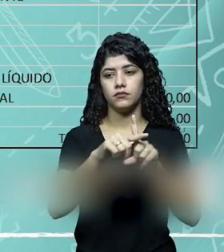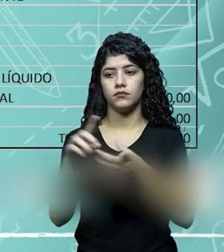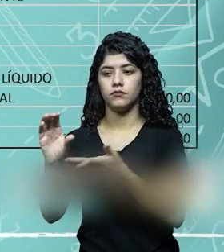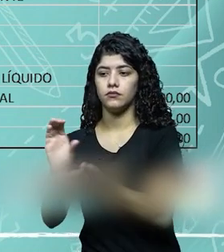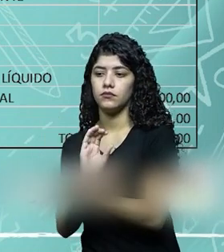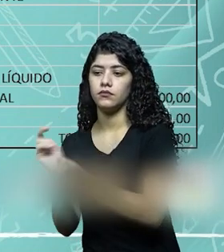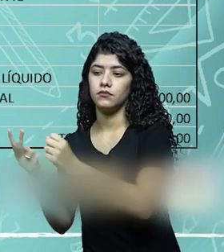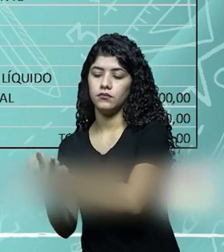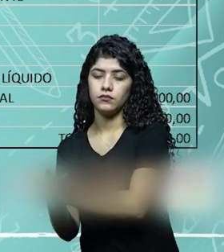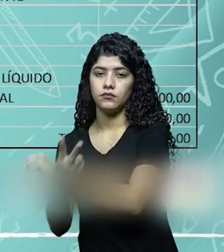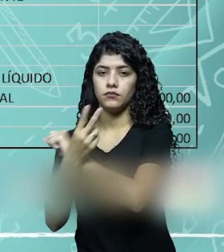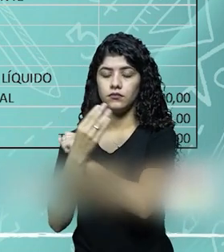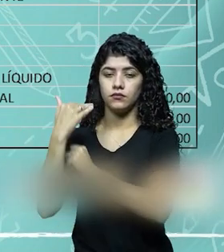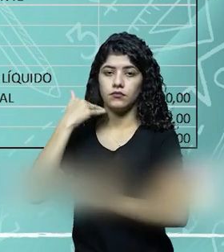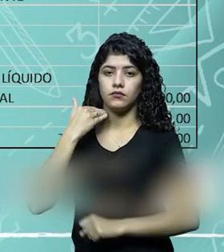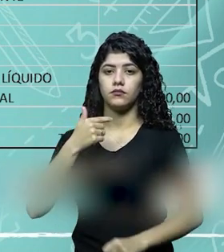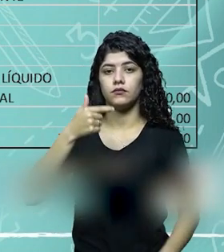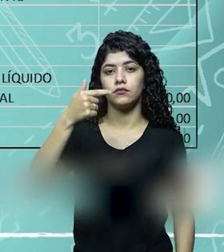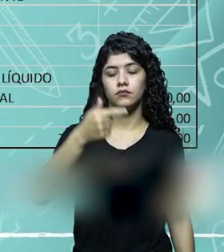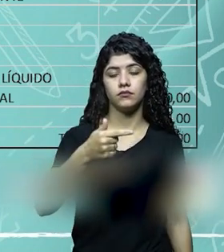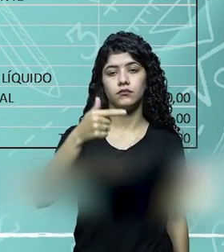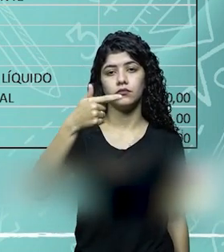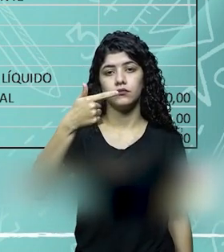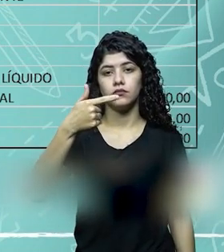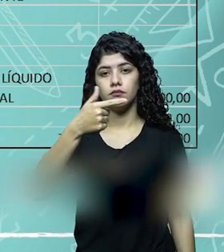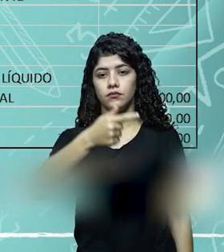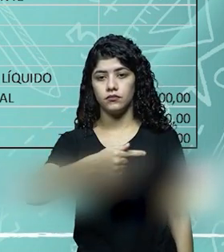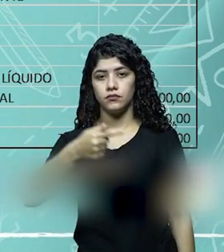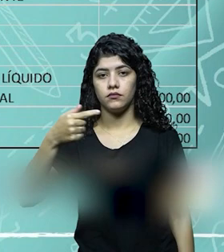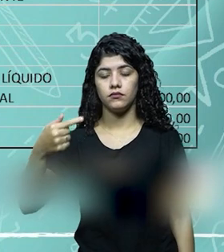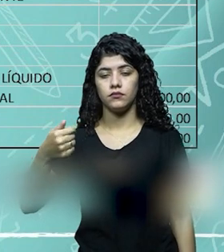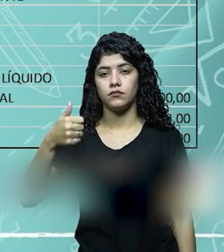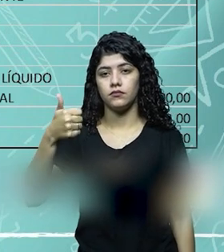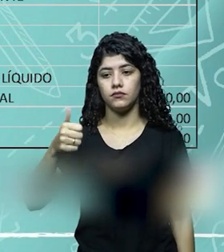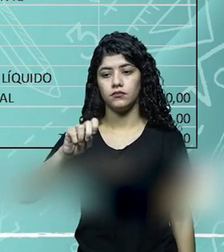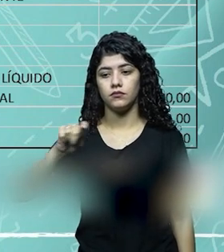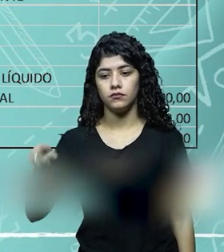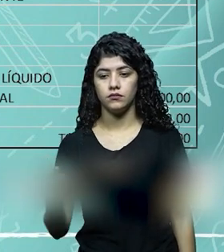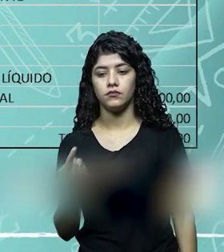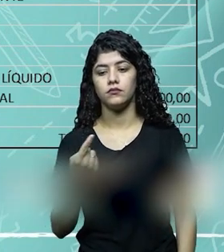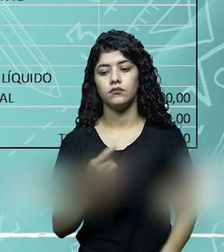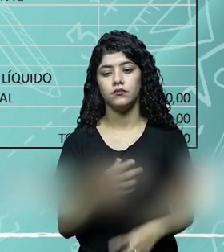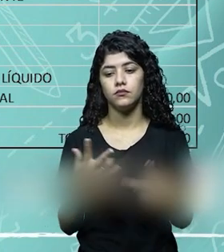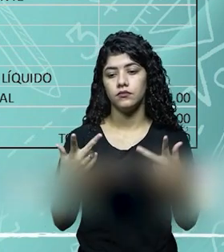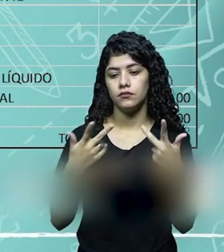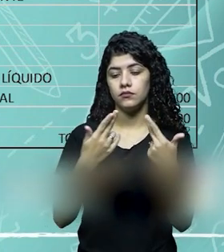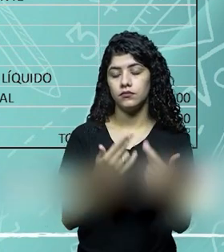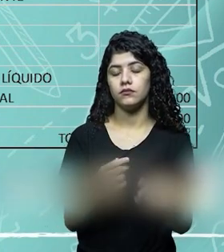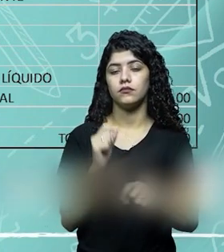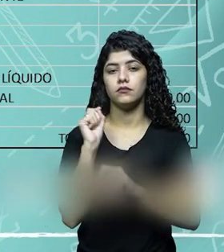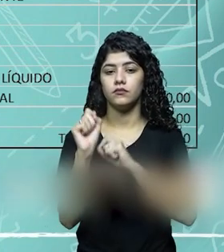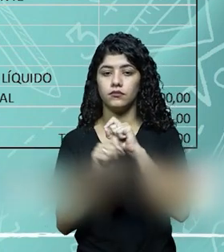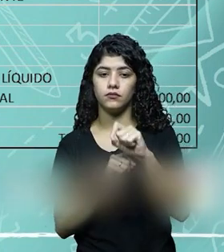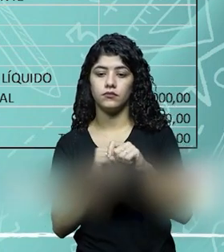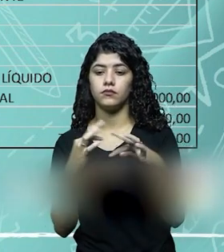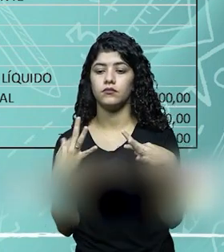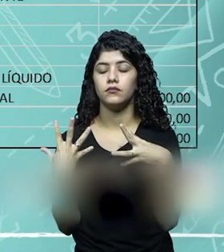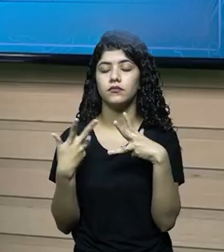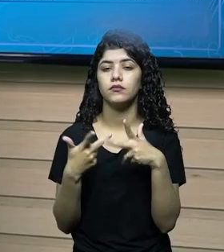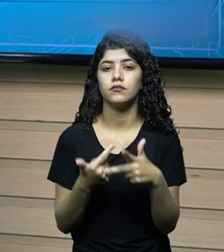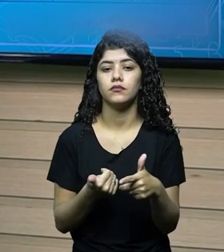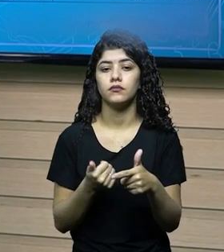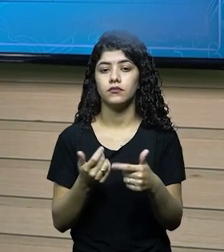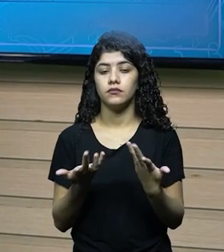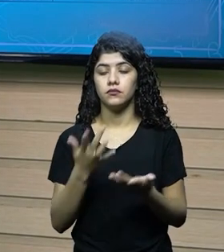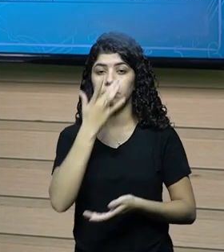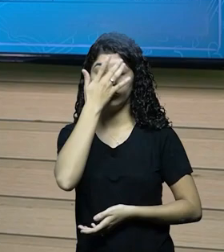financiamento bancário, deu um total do passivo de 771.050, que é igual ao total dos ativos,